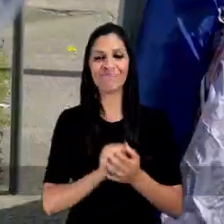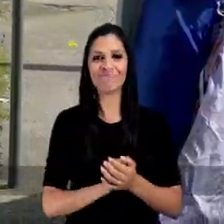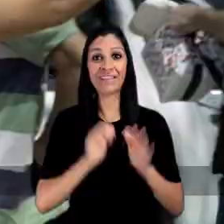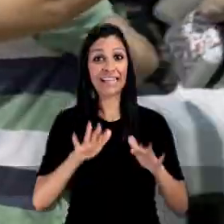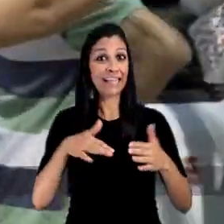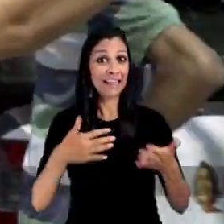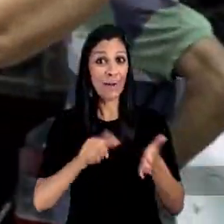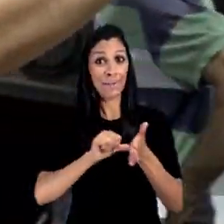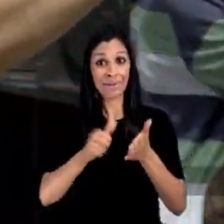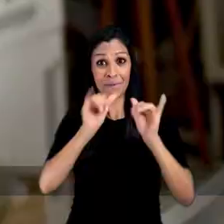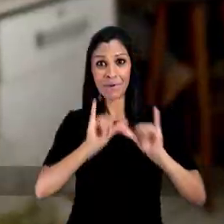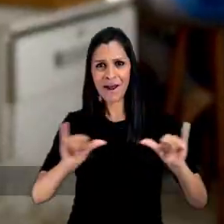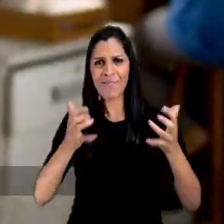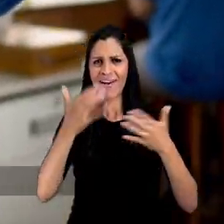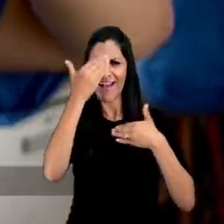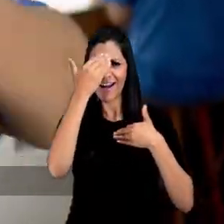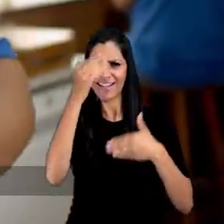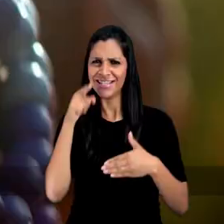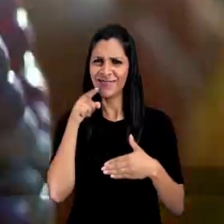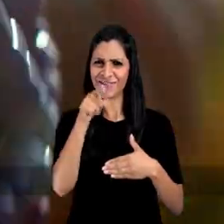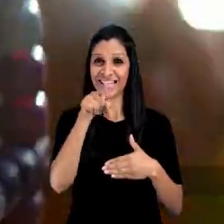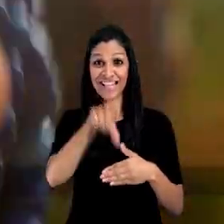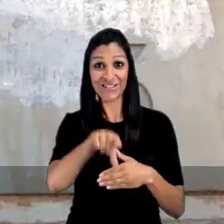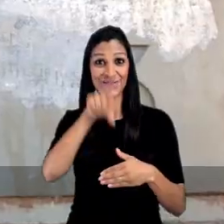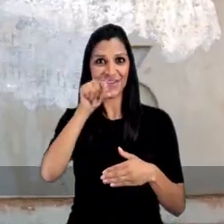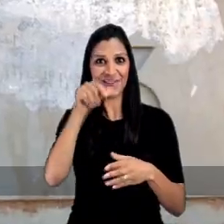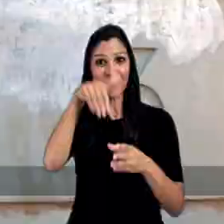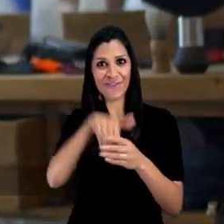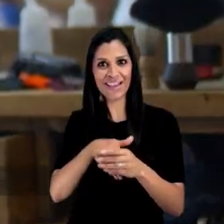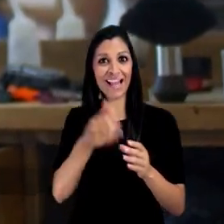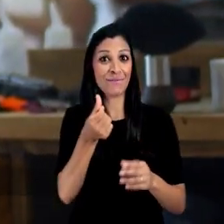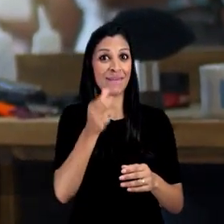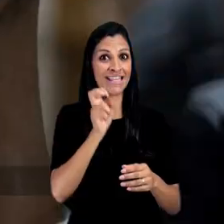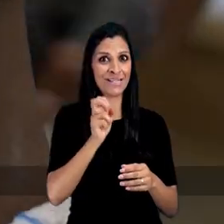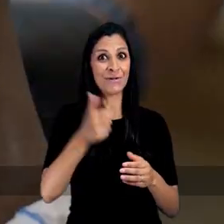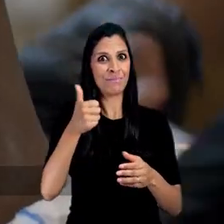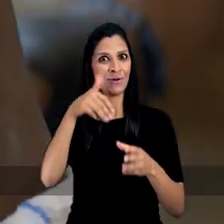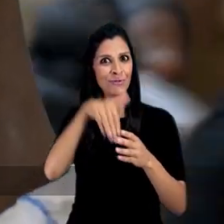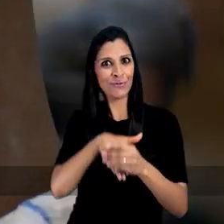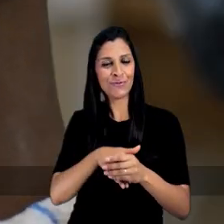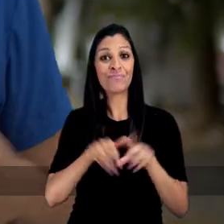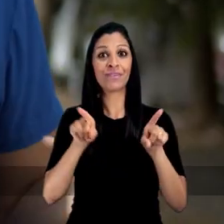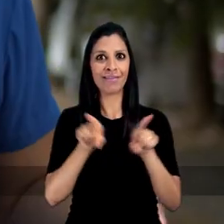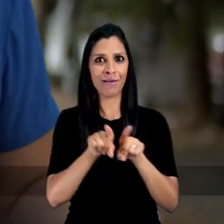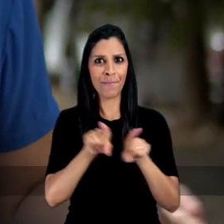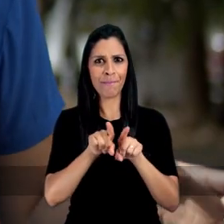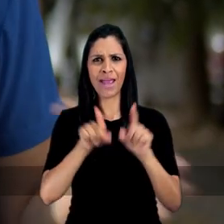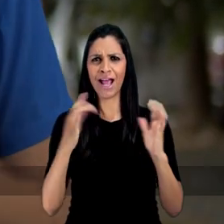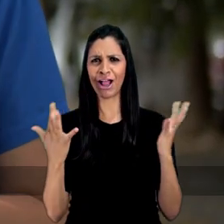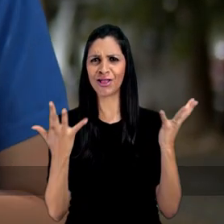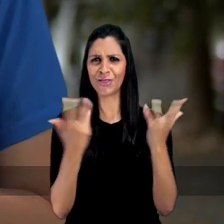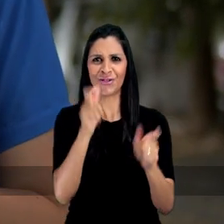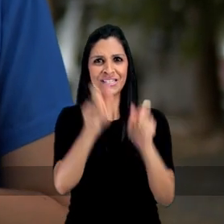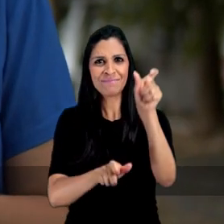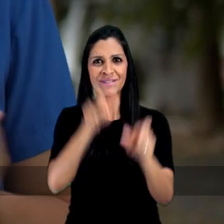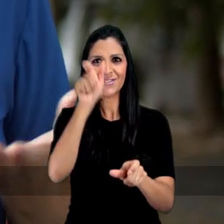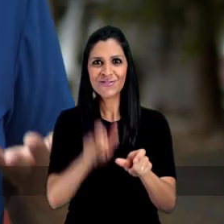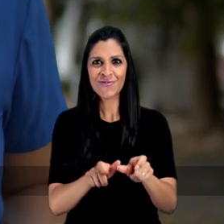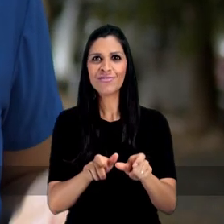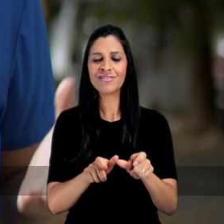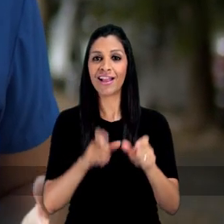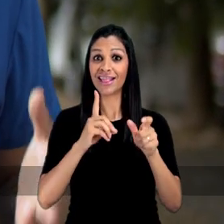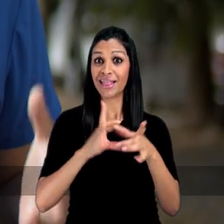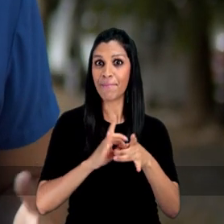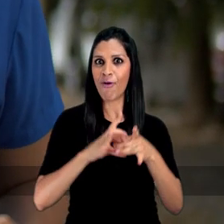turno. Nesse primeiro programa, eu quero agradecer a ti, que escolheu o 65 no primeiro turno. E também a todas as pessoas